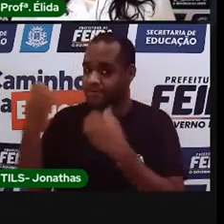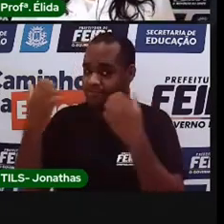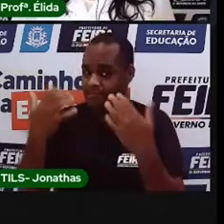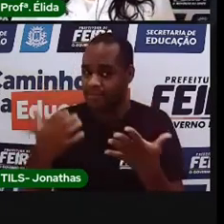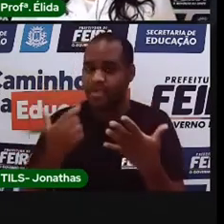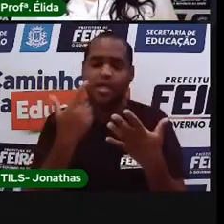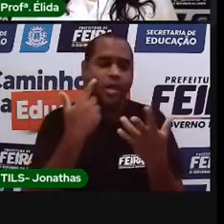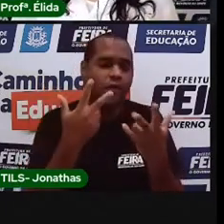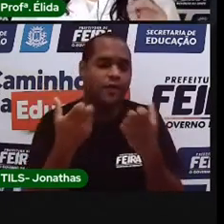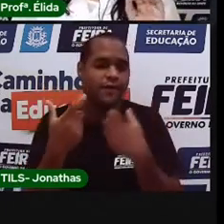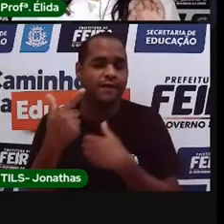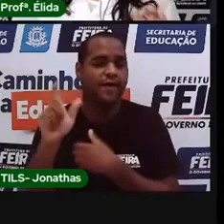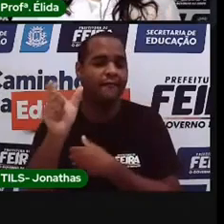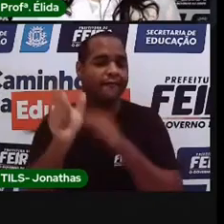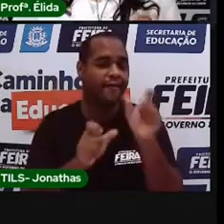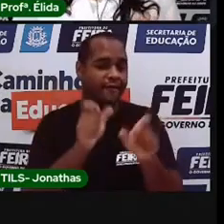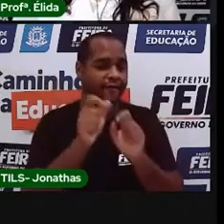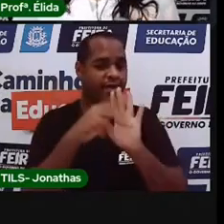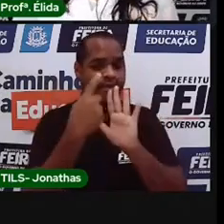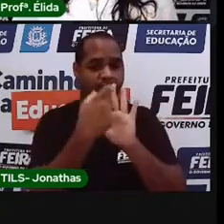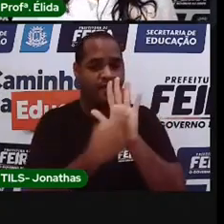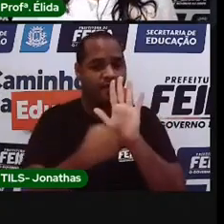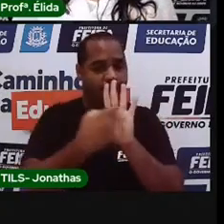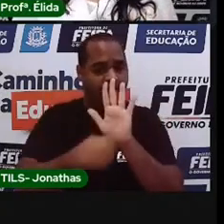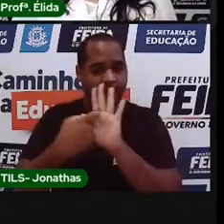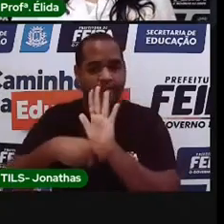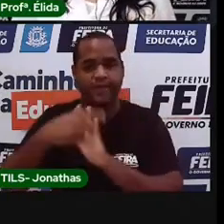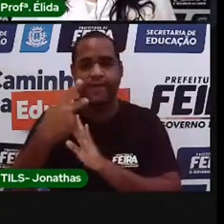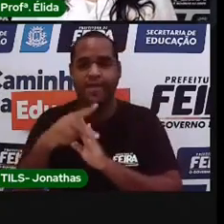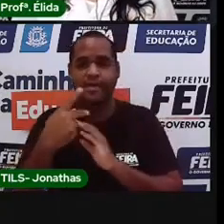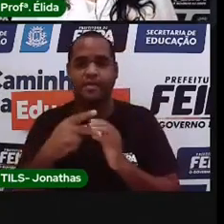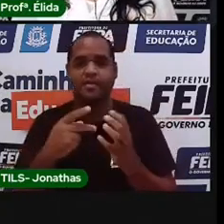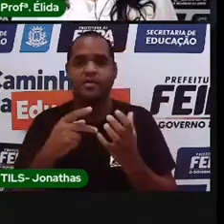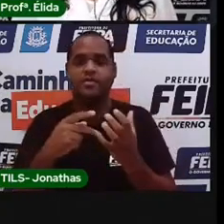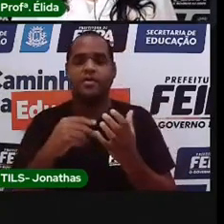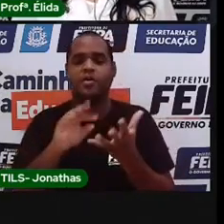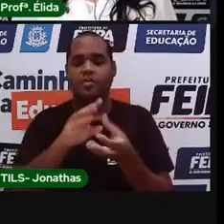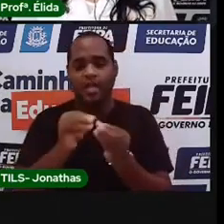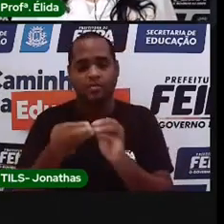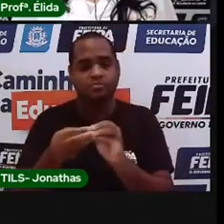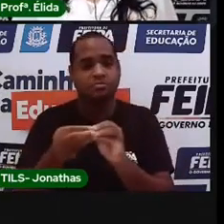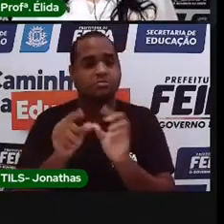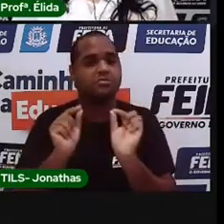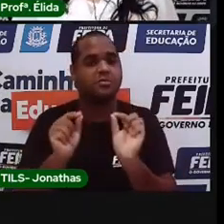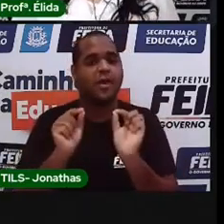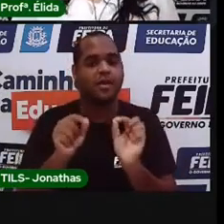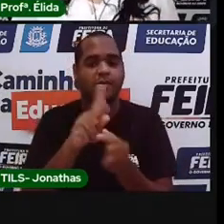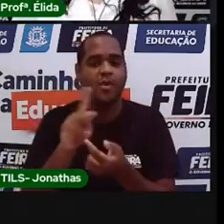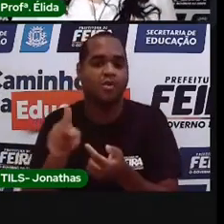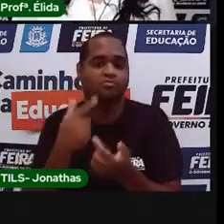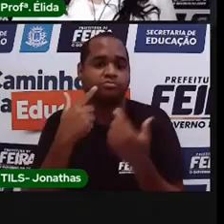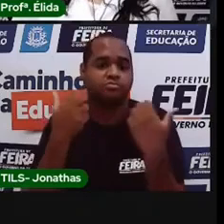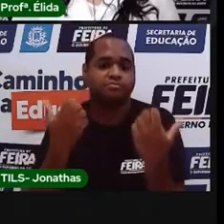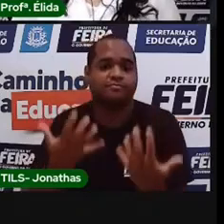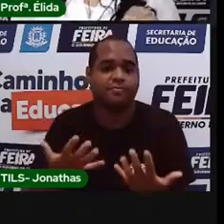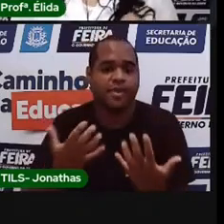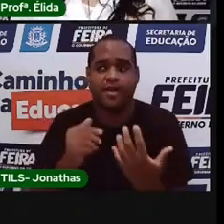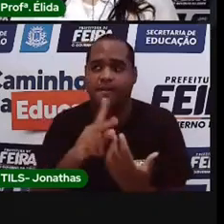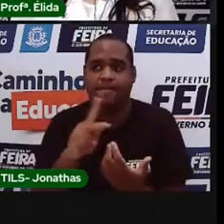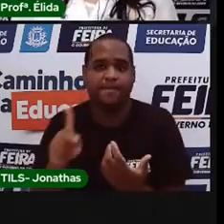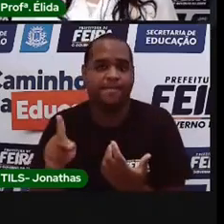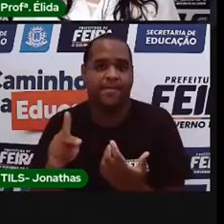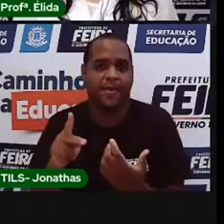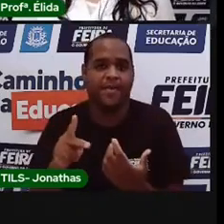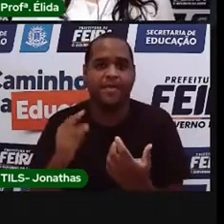as características. Então, quais são as características de um bilhete, pró? Num bilhete